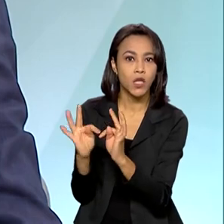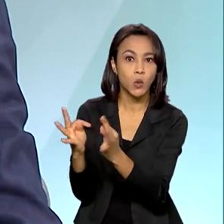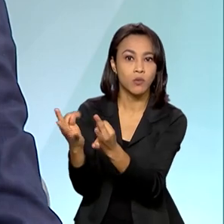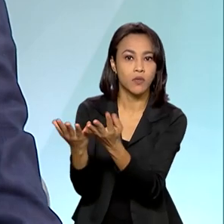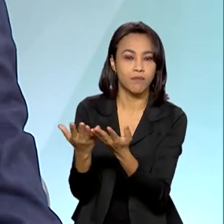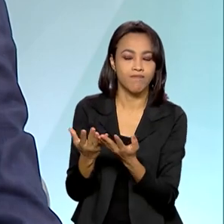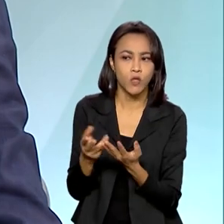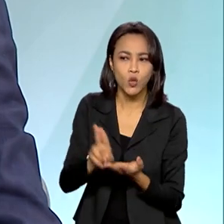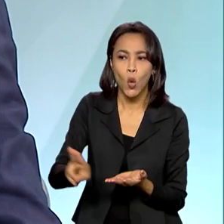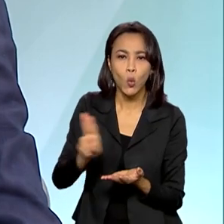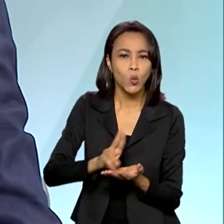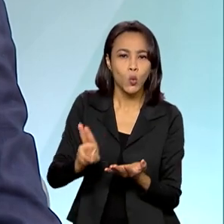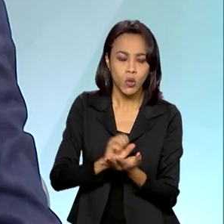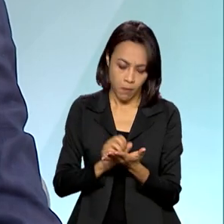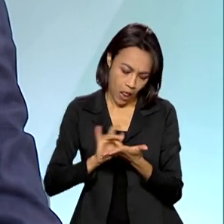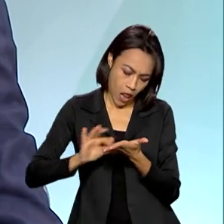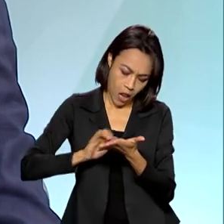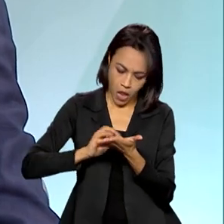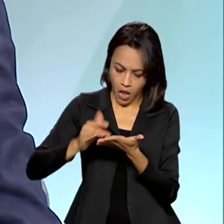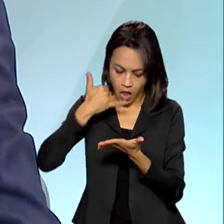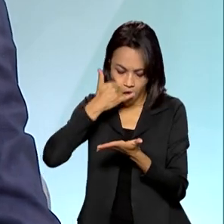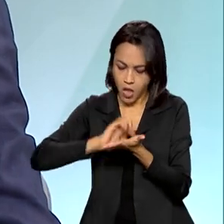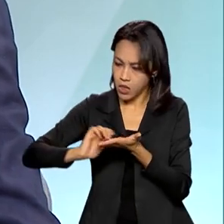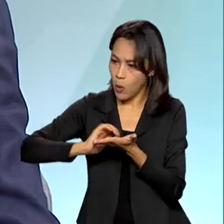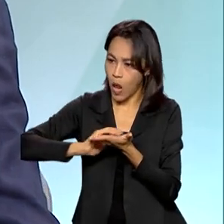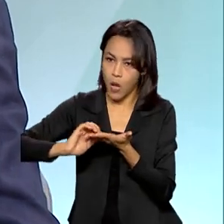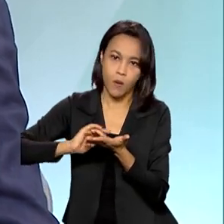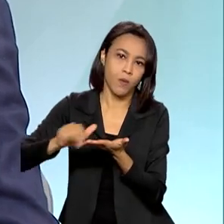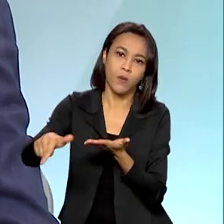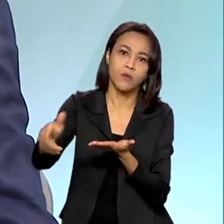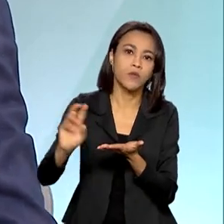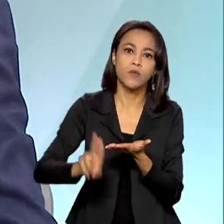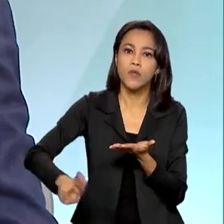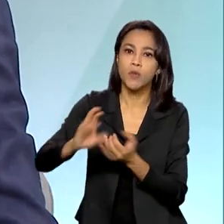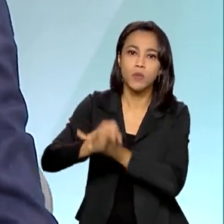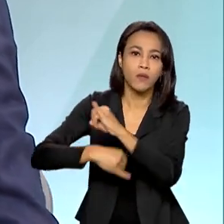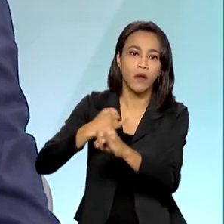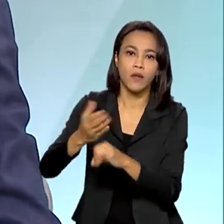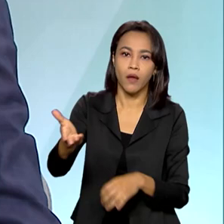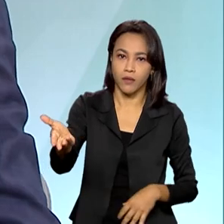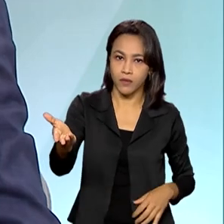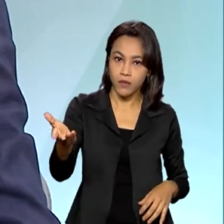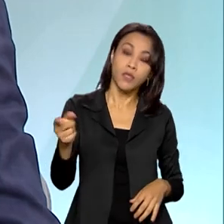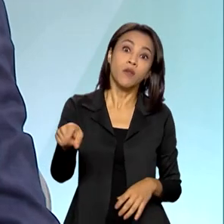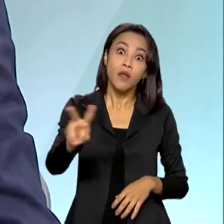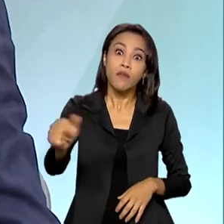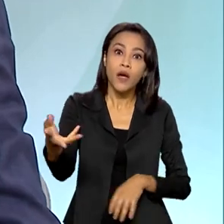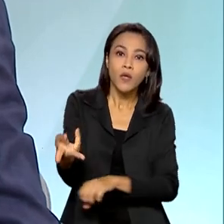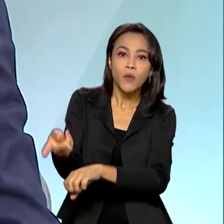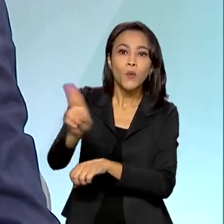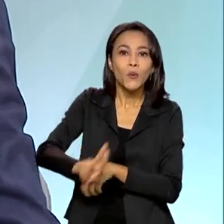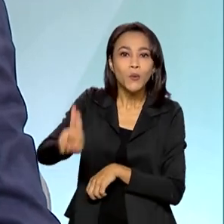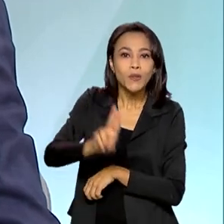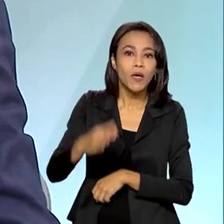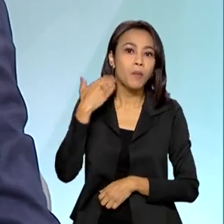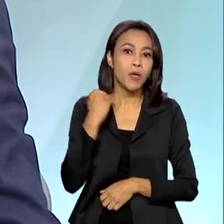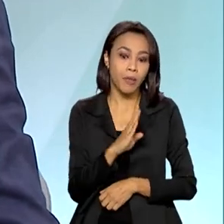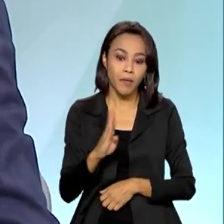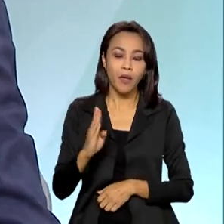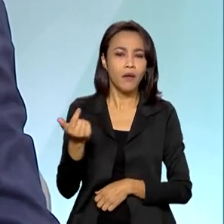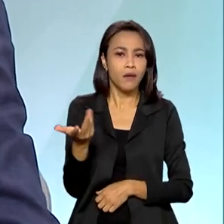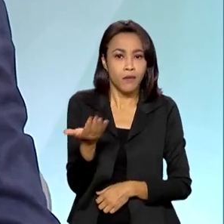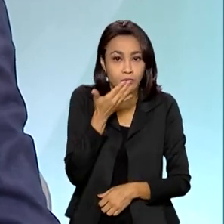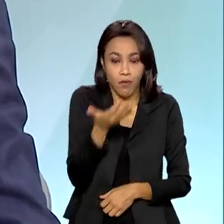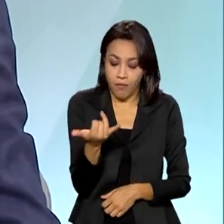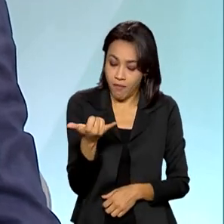o Banco do Brasil por meio de canais eletrônicos ou digitais. Então, ele vai usar o Banco do Brasil na palma da sua mão, através do